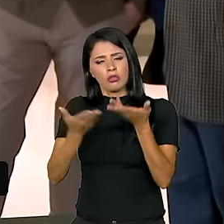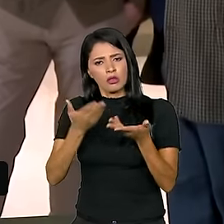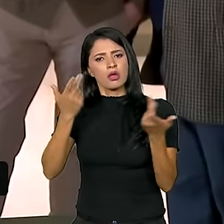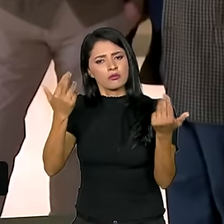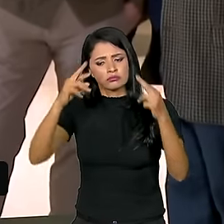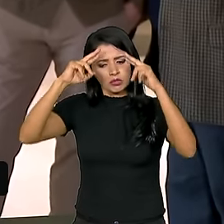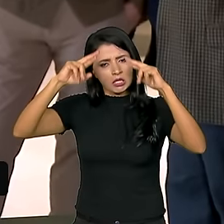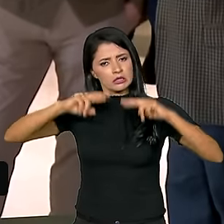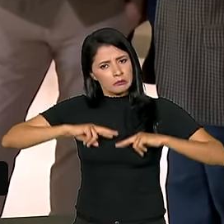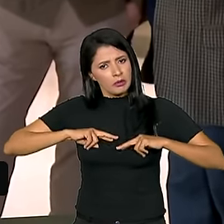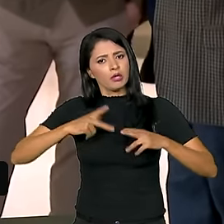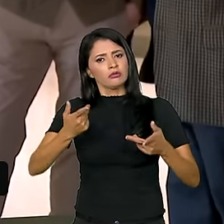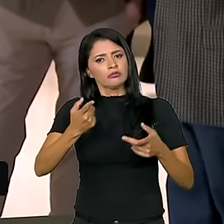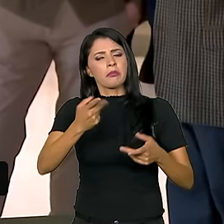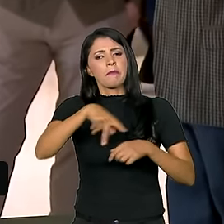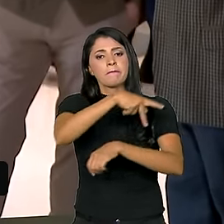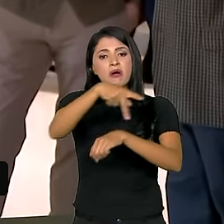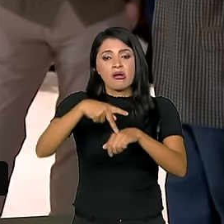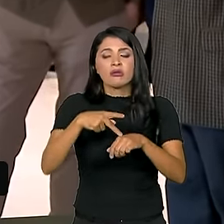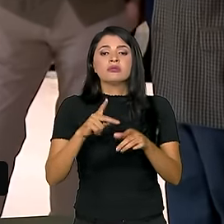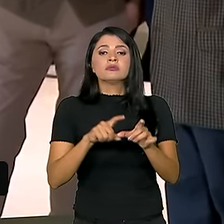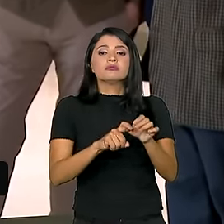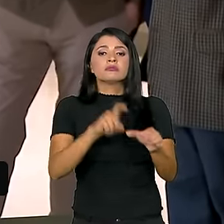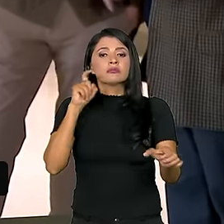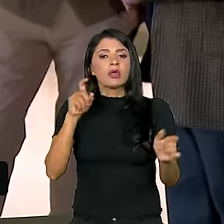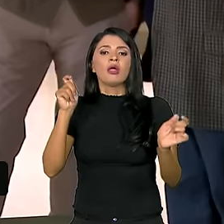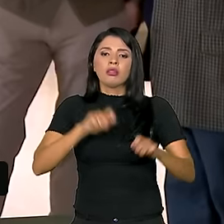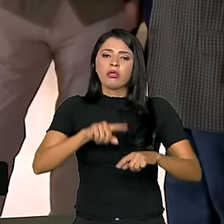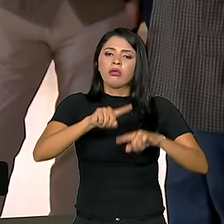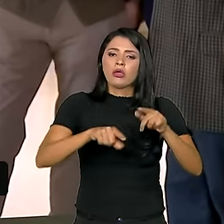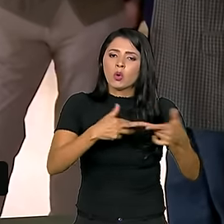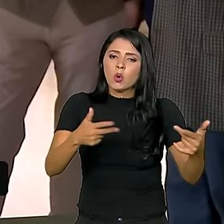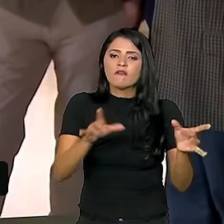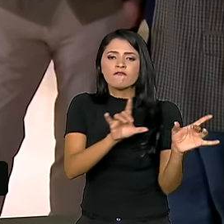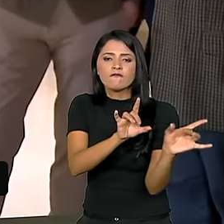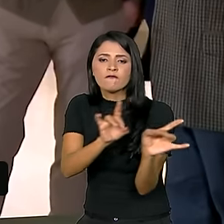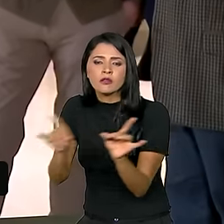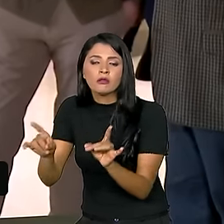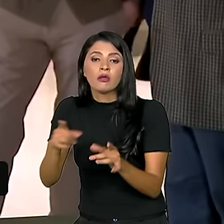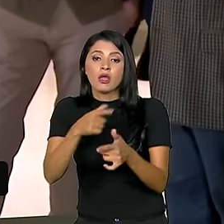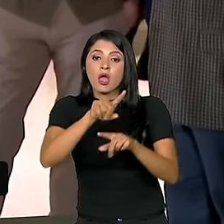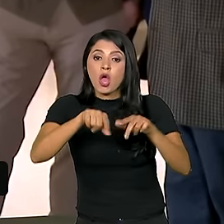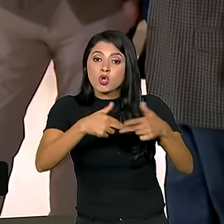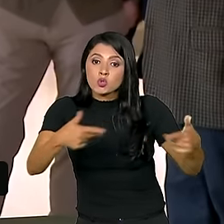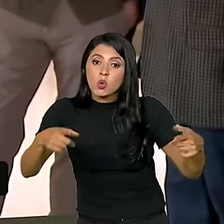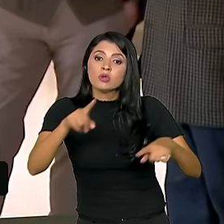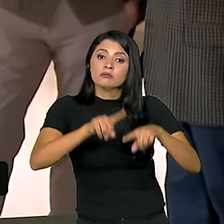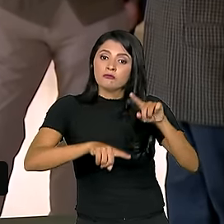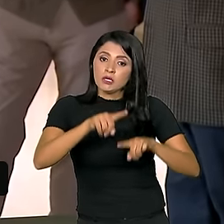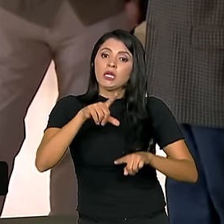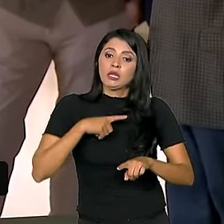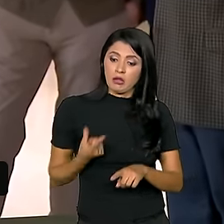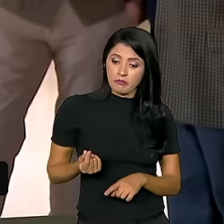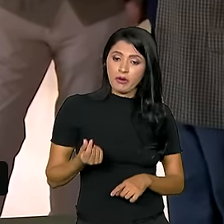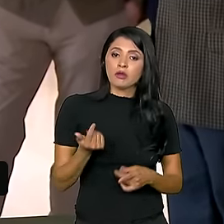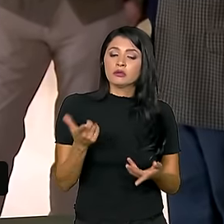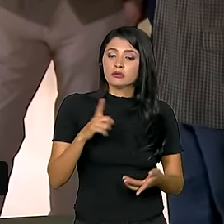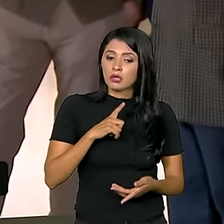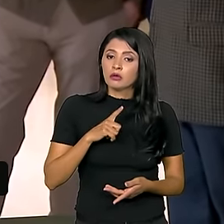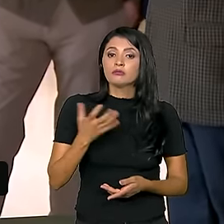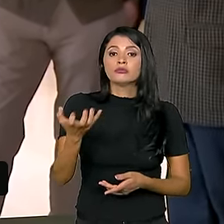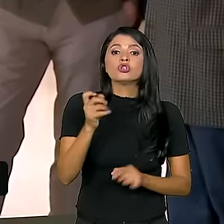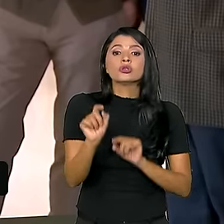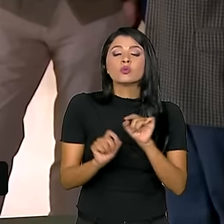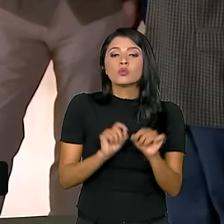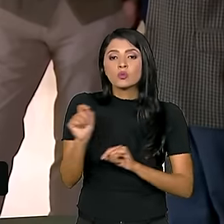com respeito de países independentes, que temos coisas para vender e as coisas que nós temos para vender têm preço. O que nós queremos